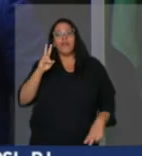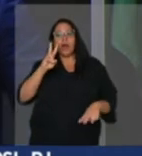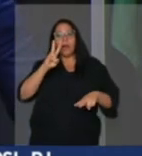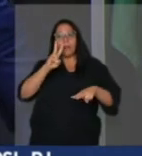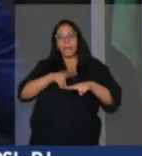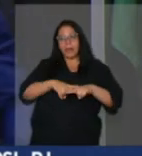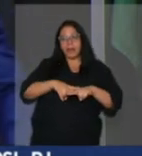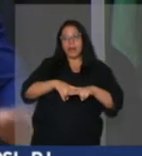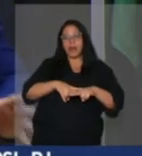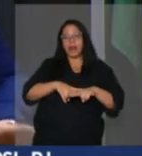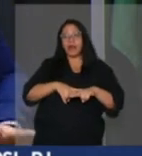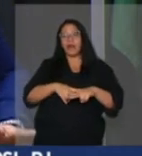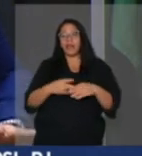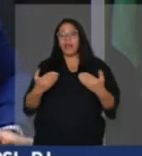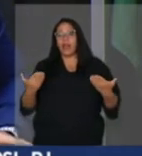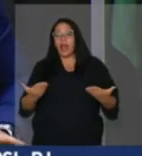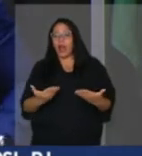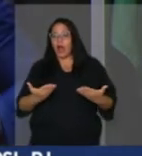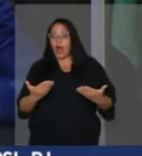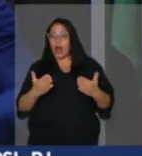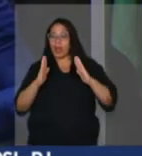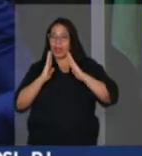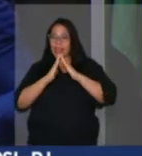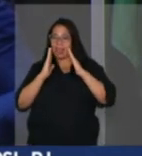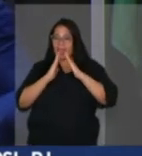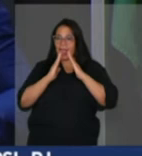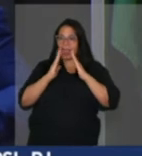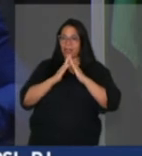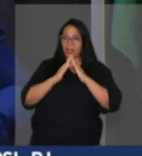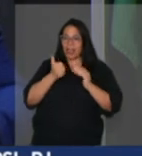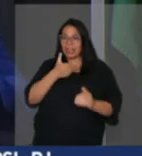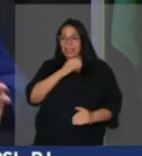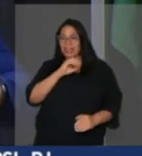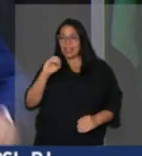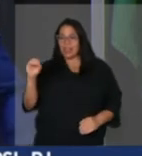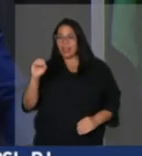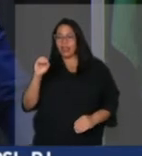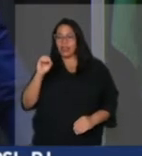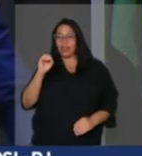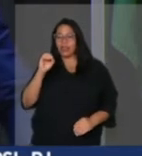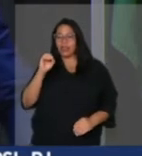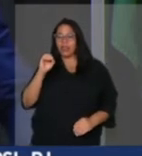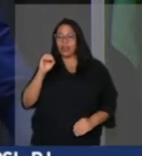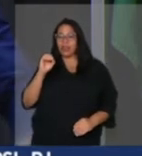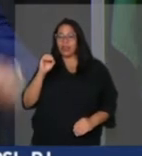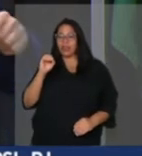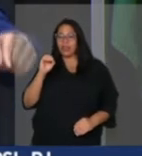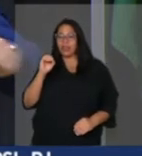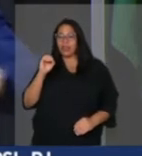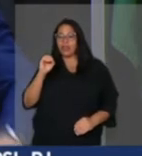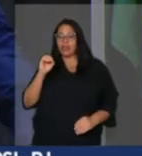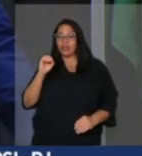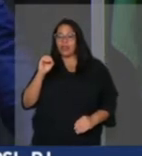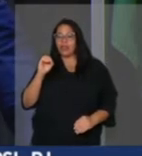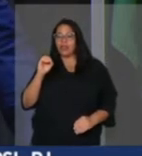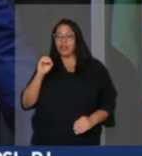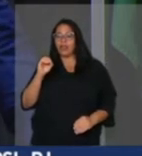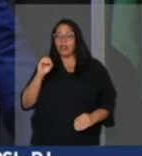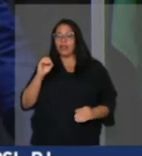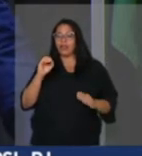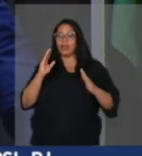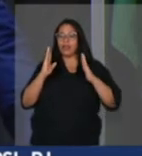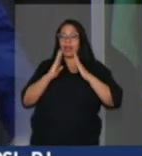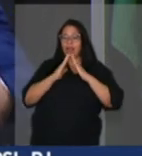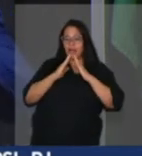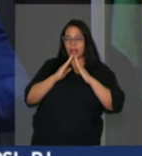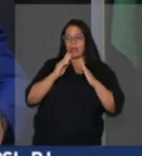e agora já está há 100 dias numa prisão em Niterói, no BEP,